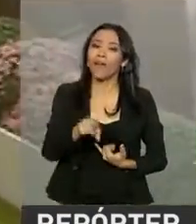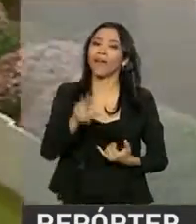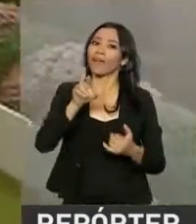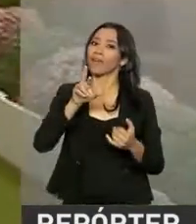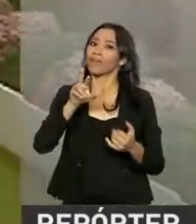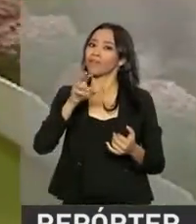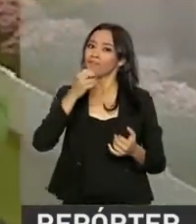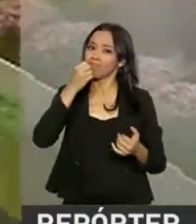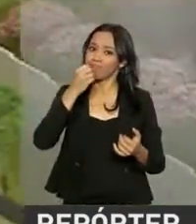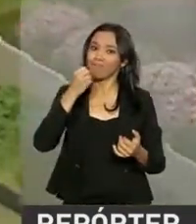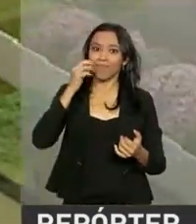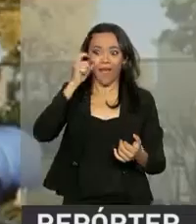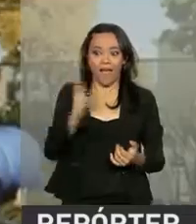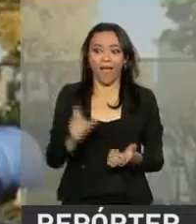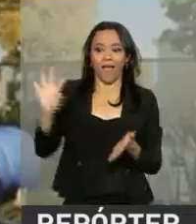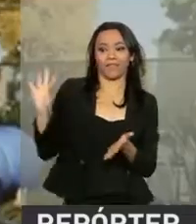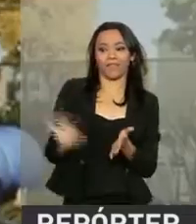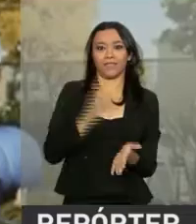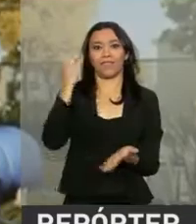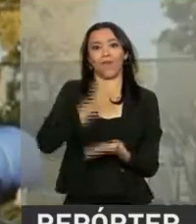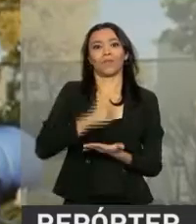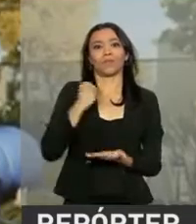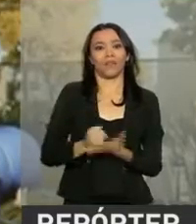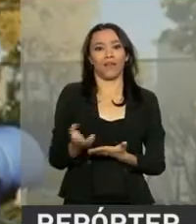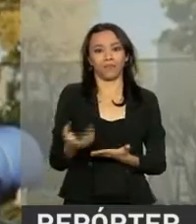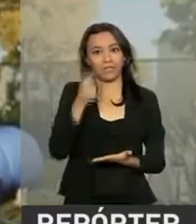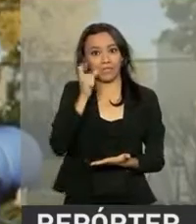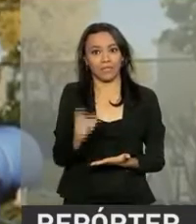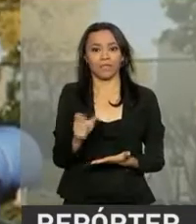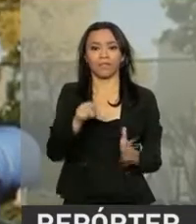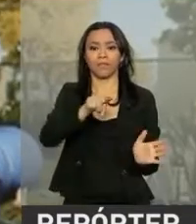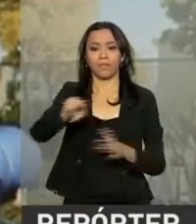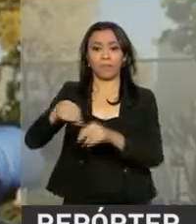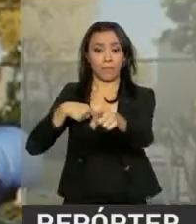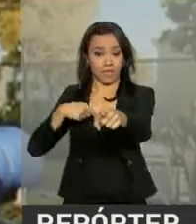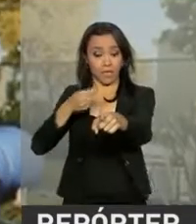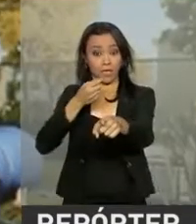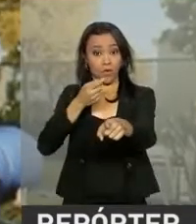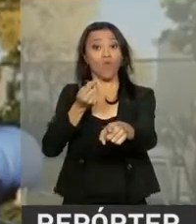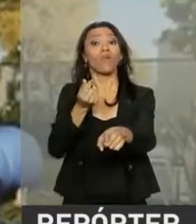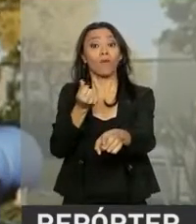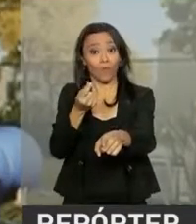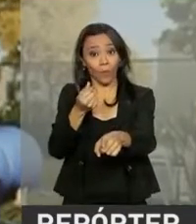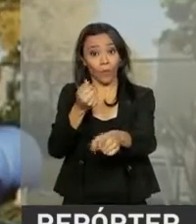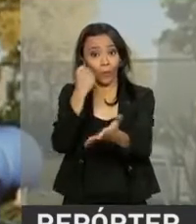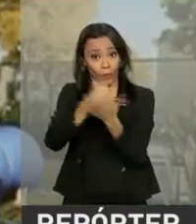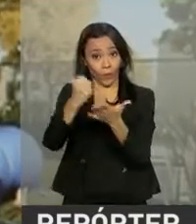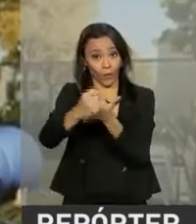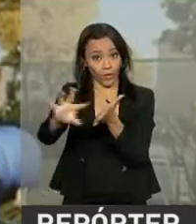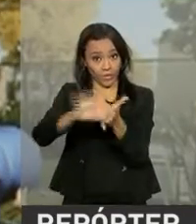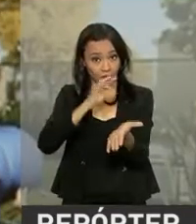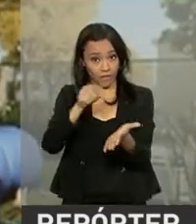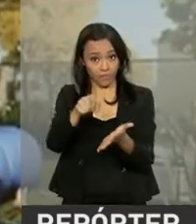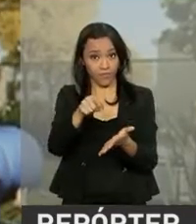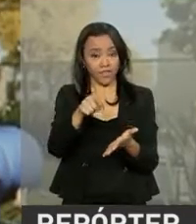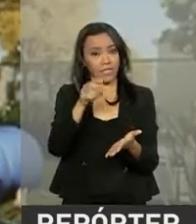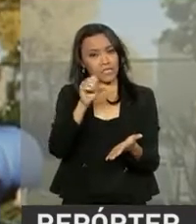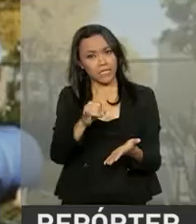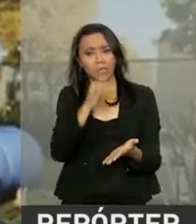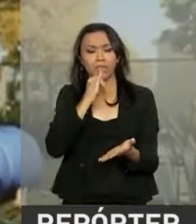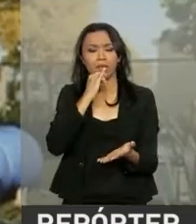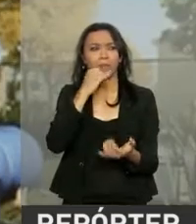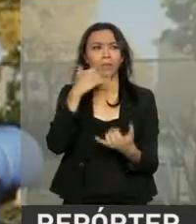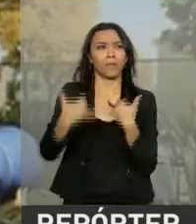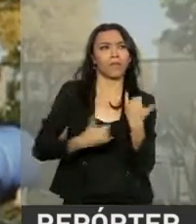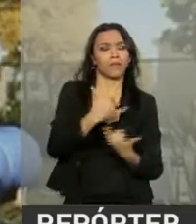para assinar o contrato. Uma coisa que define muito a compra é o preço. Mas se você agregar isso, fatores de